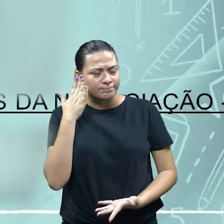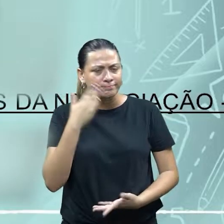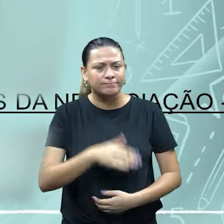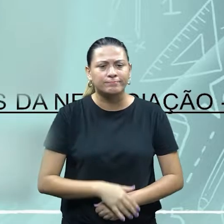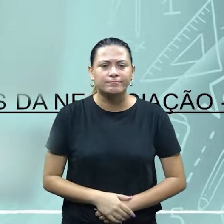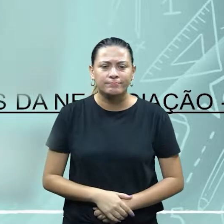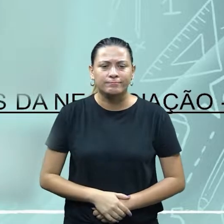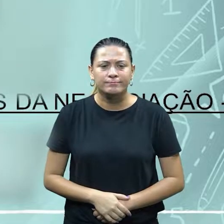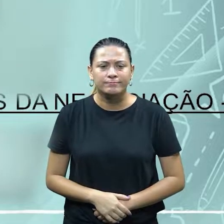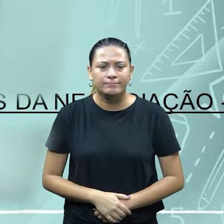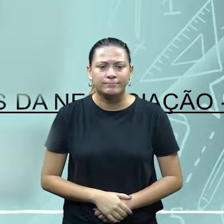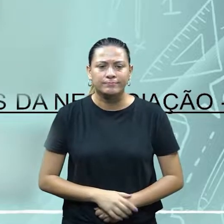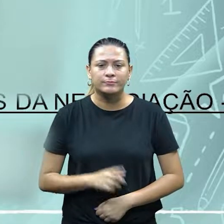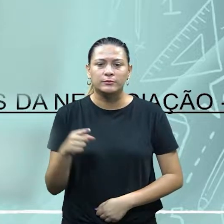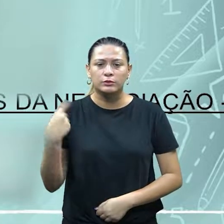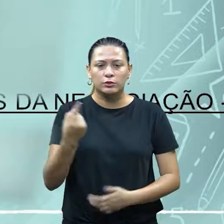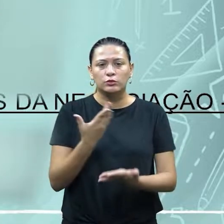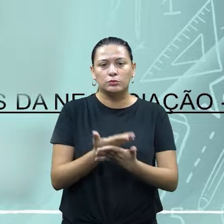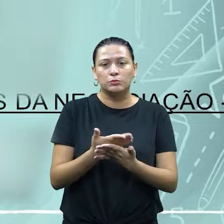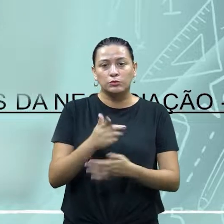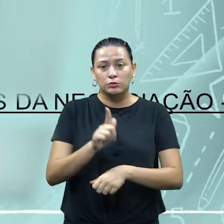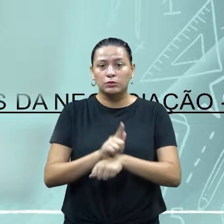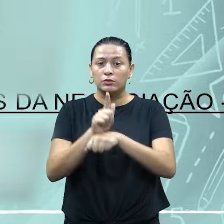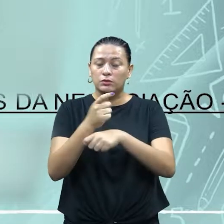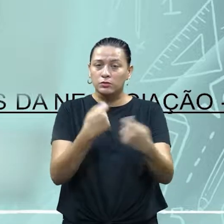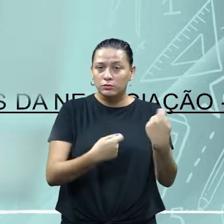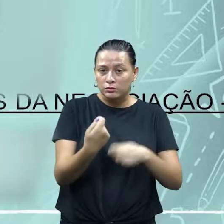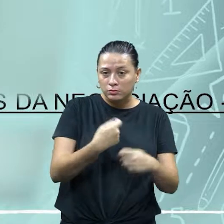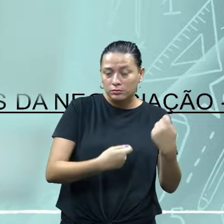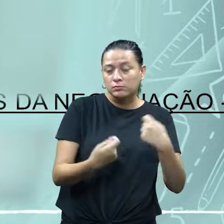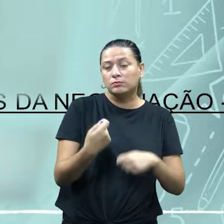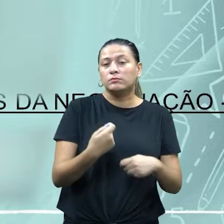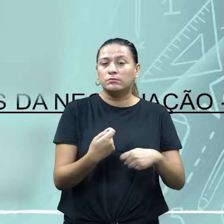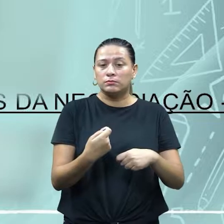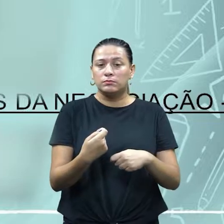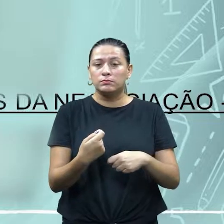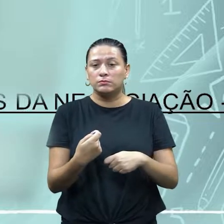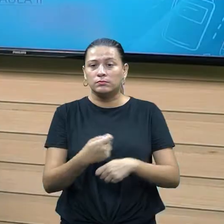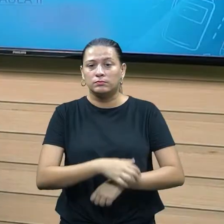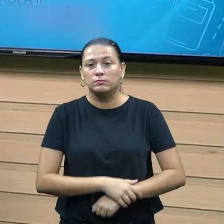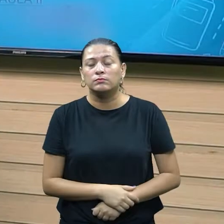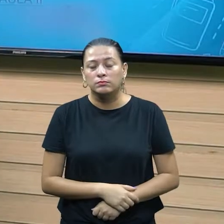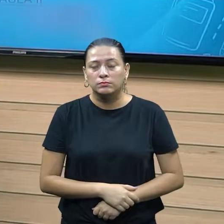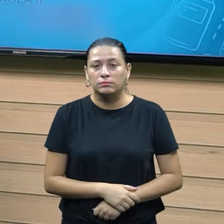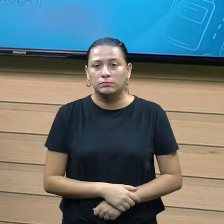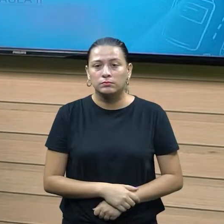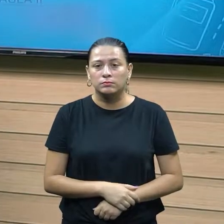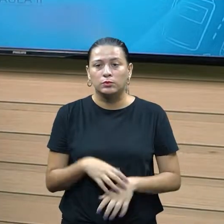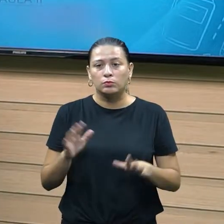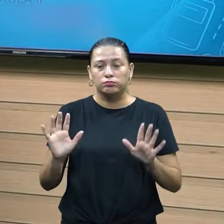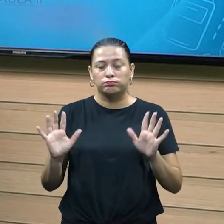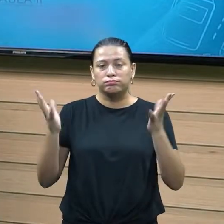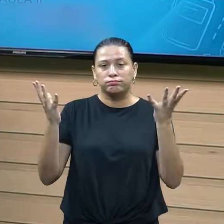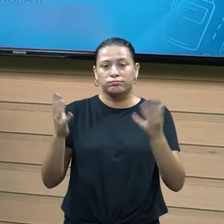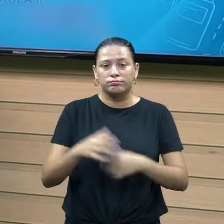falando a respeito da gestão e estratégia de negociação em eventos, né. Então, como deixei bem claro na